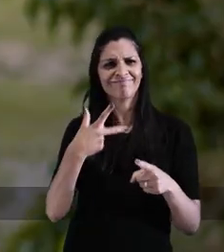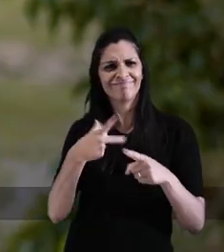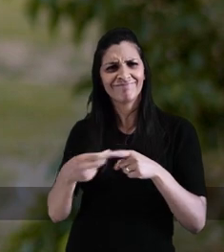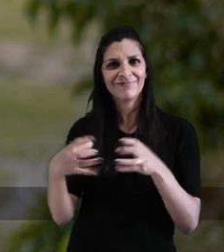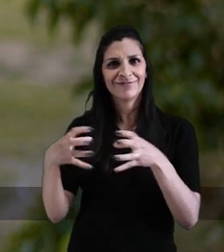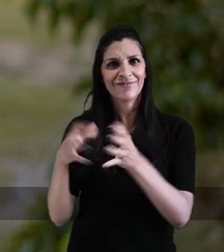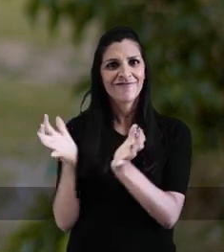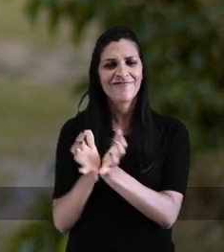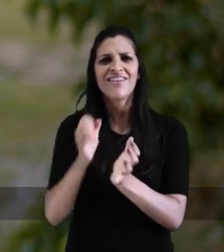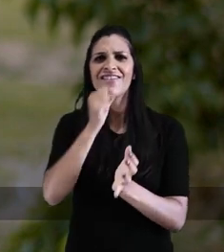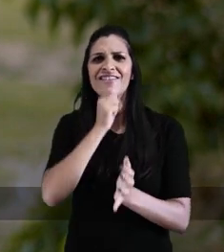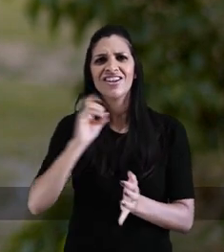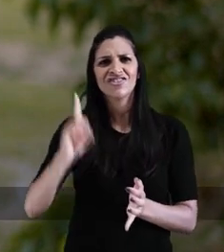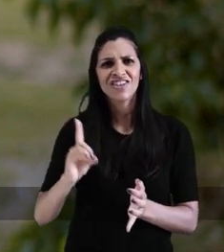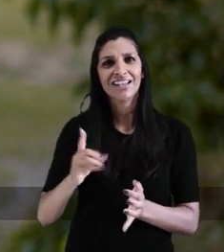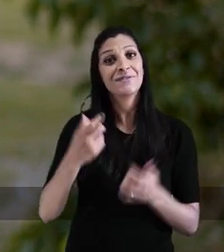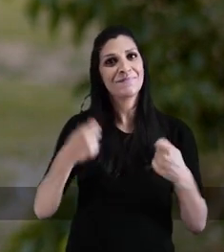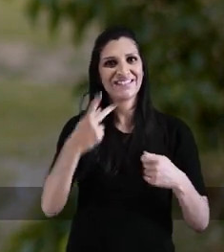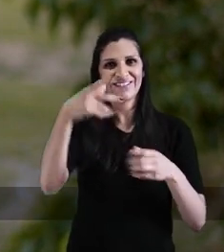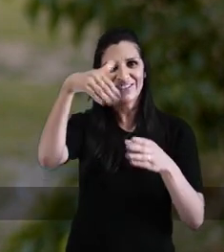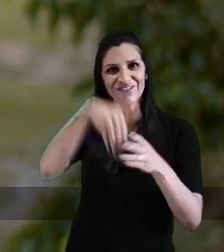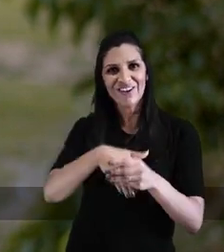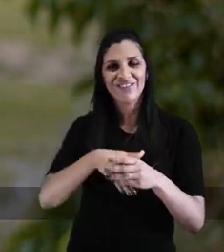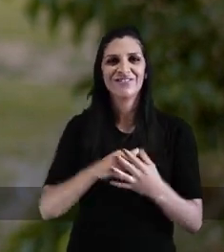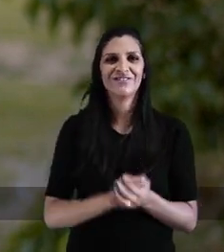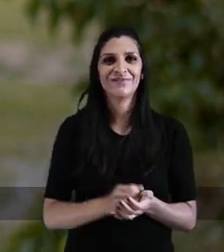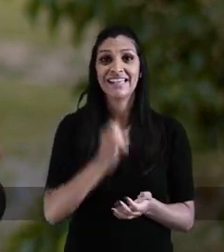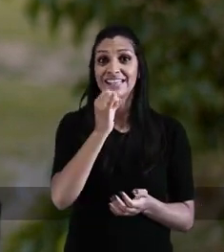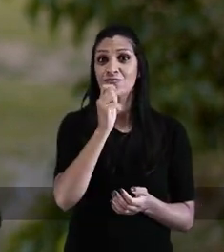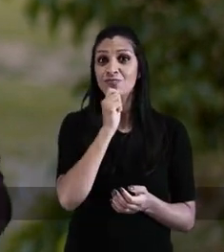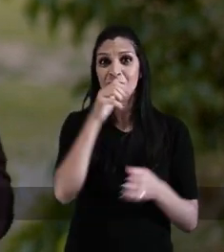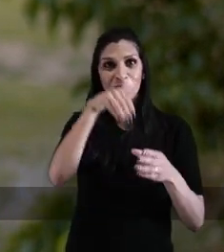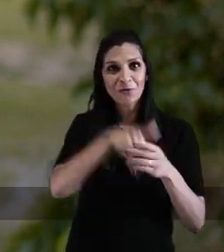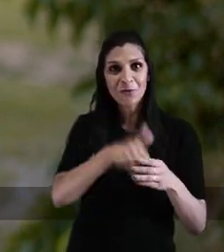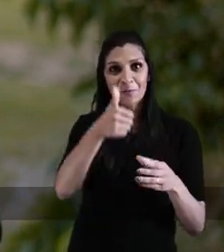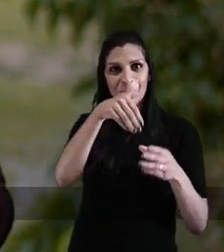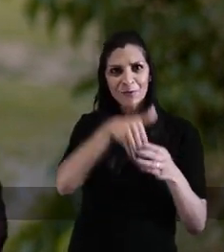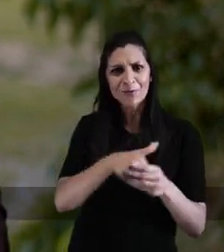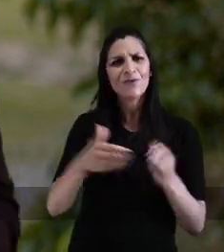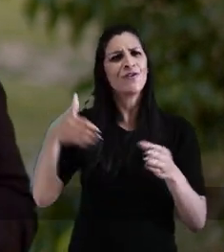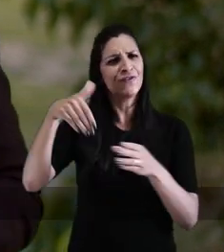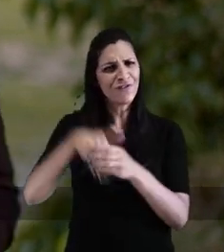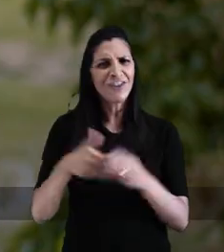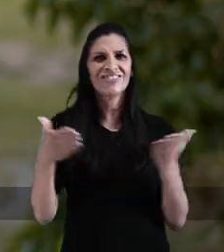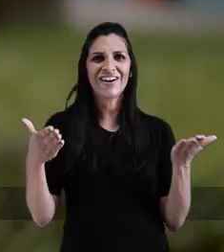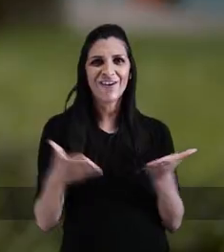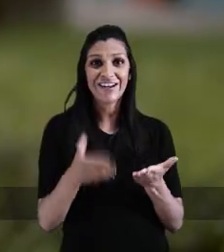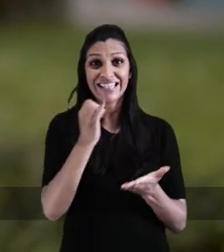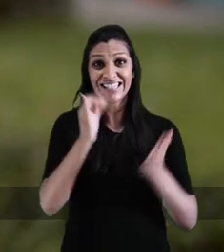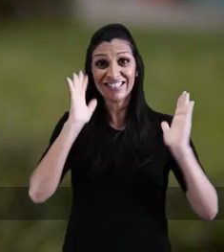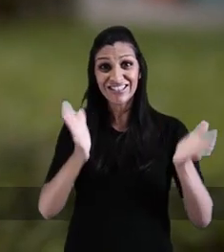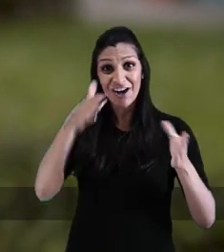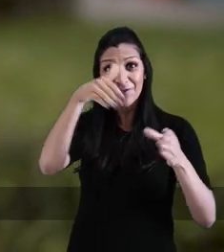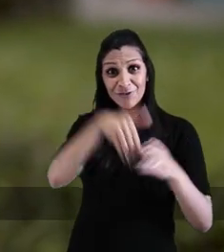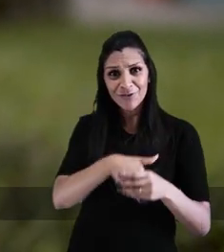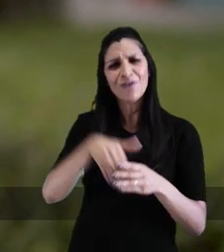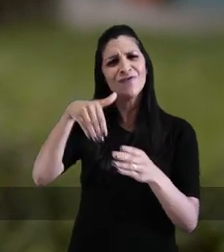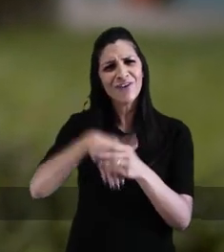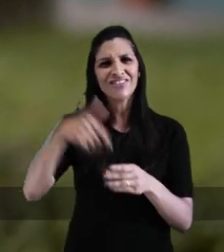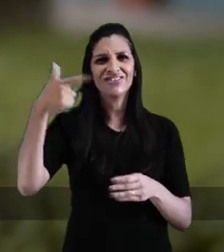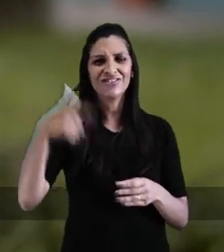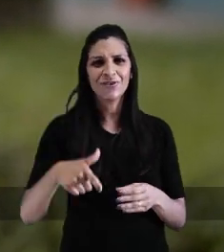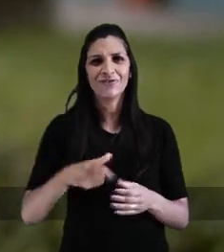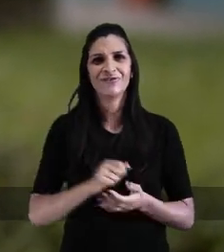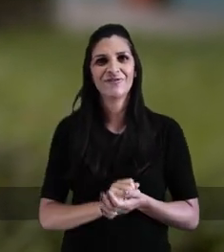Agora, com o teu voto, a gente vai conseguir. Derrotar a turma da velha direita? Depende do teu voto. Se não votou no primeiro